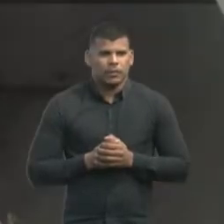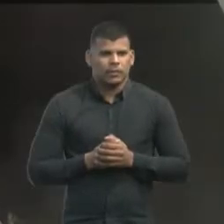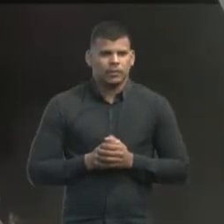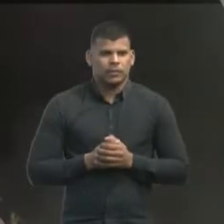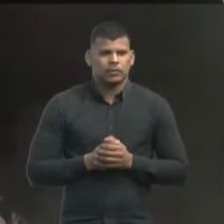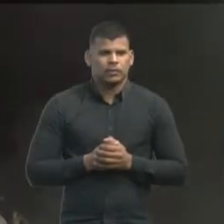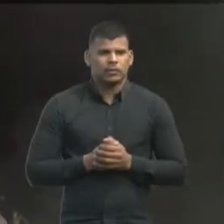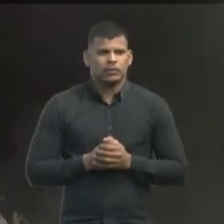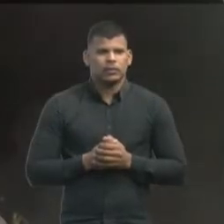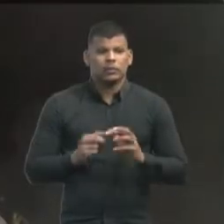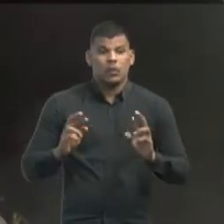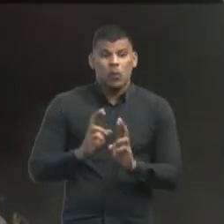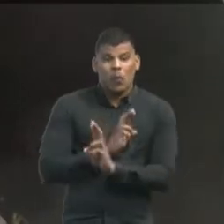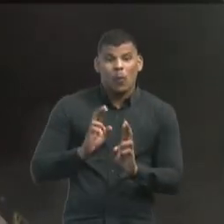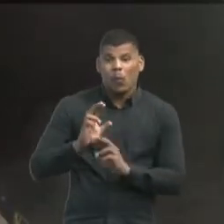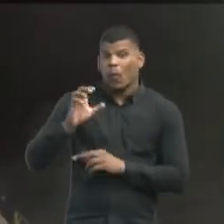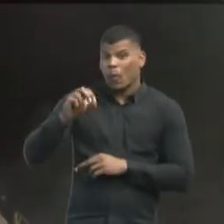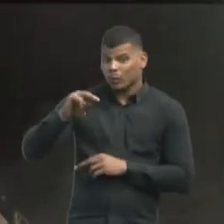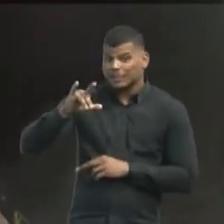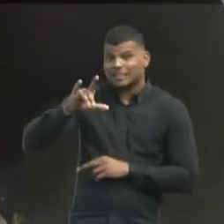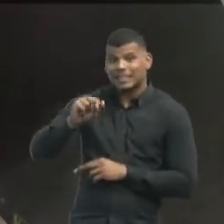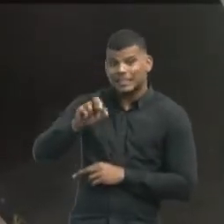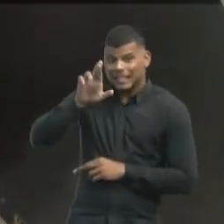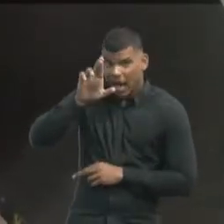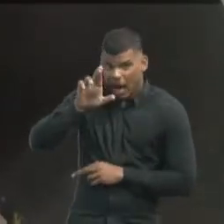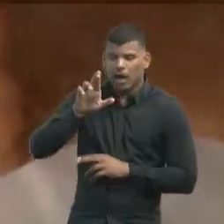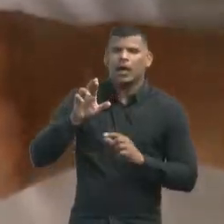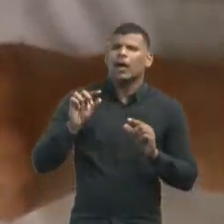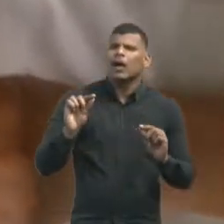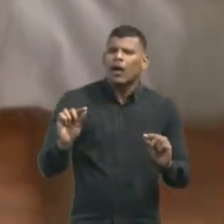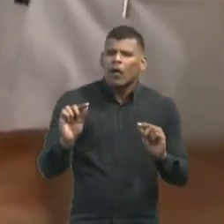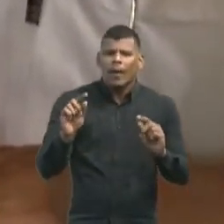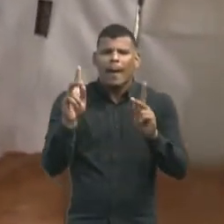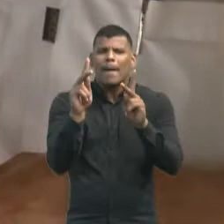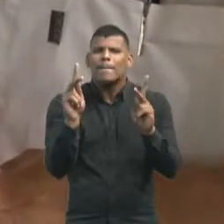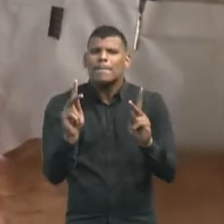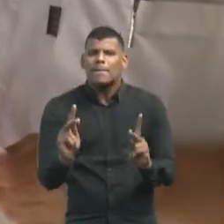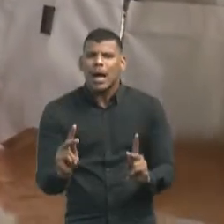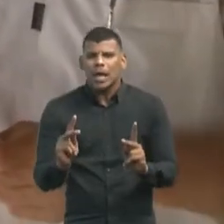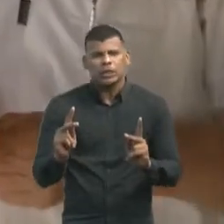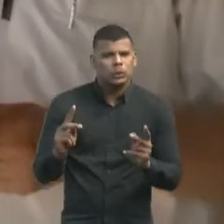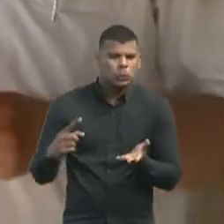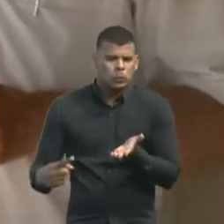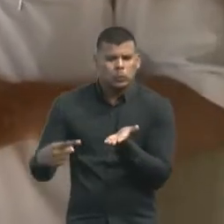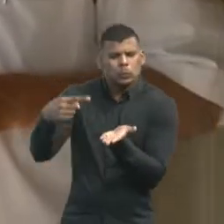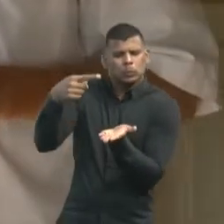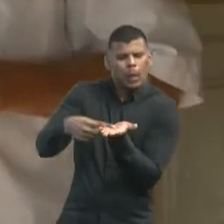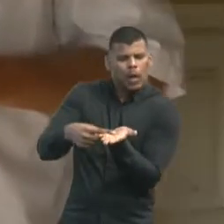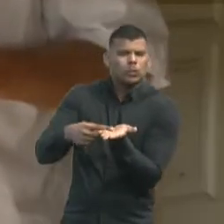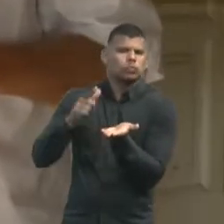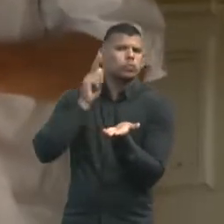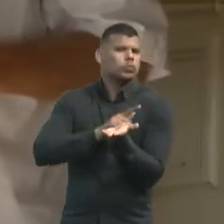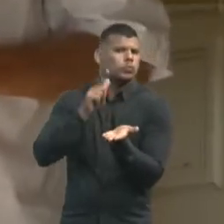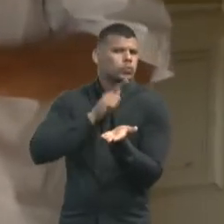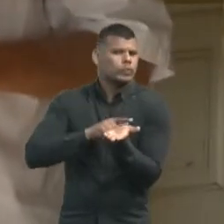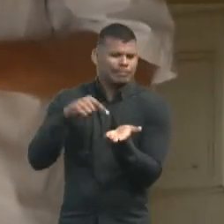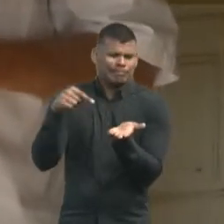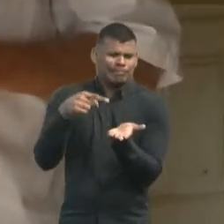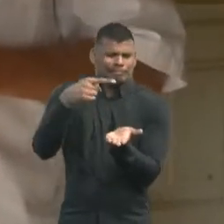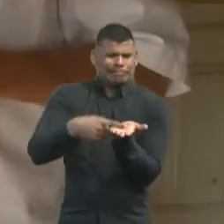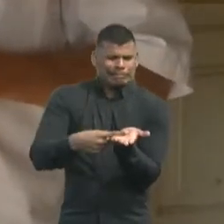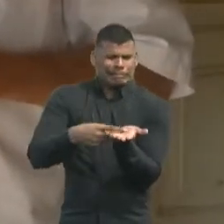Conciliar, apaziguar, pacificar, chegar a um acordo. Muitas vezes,